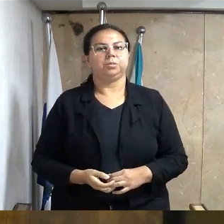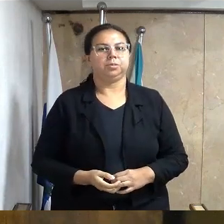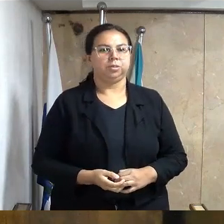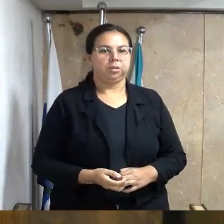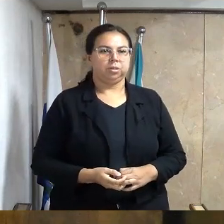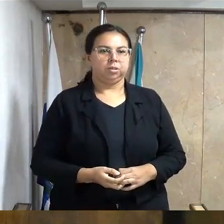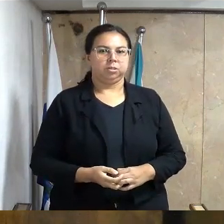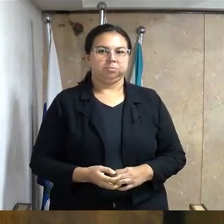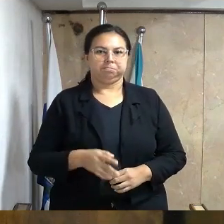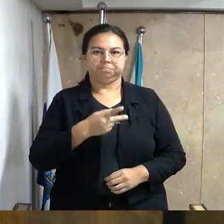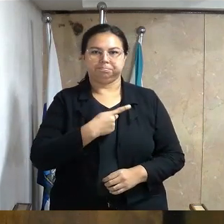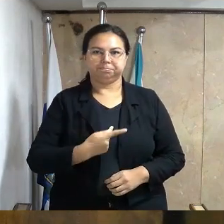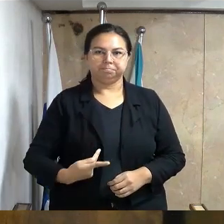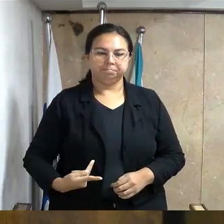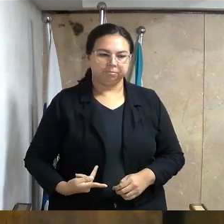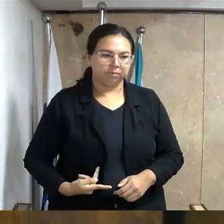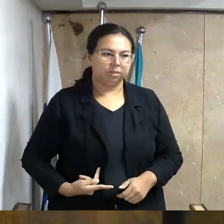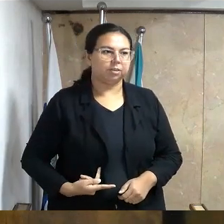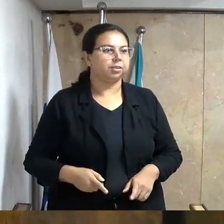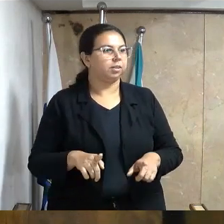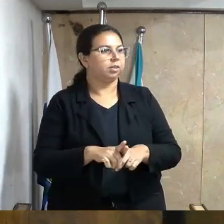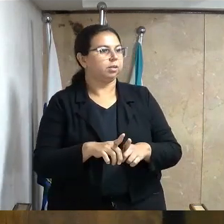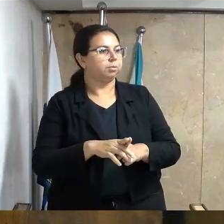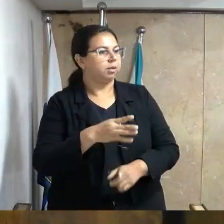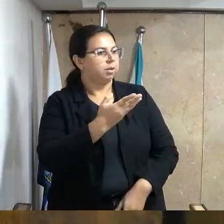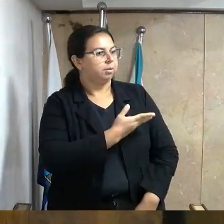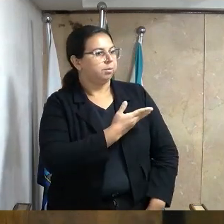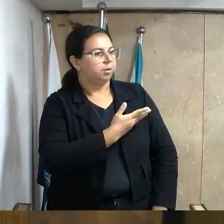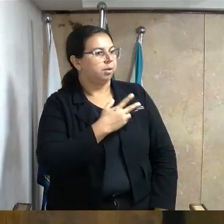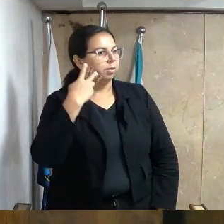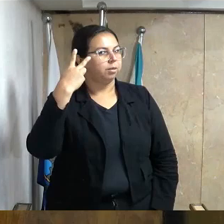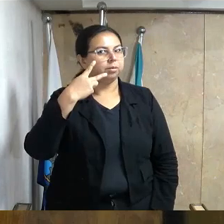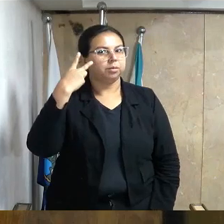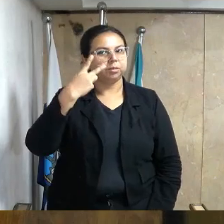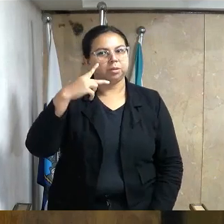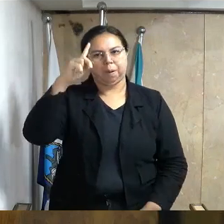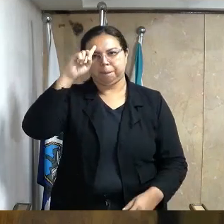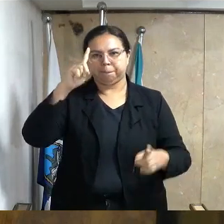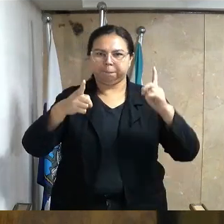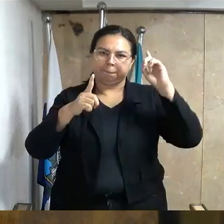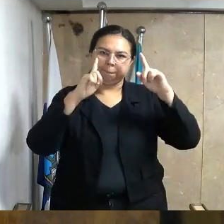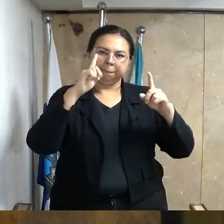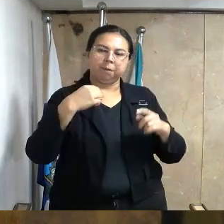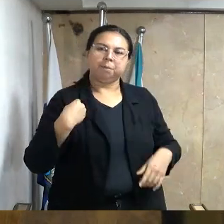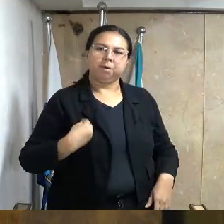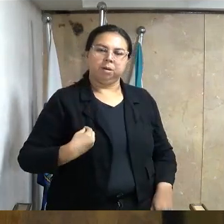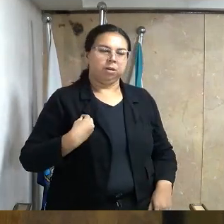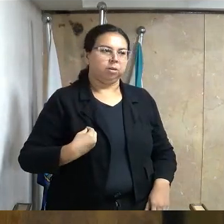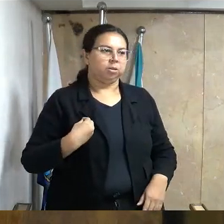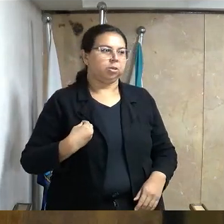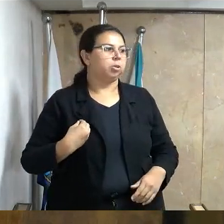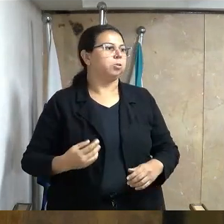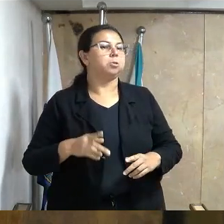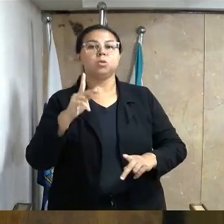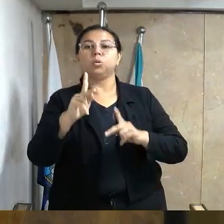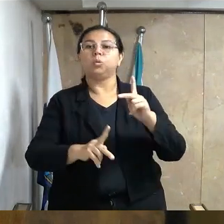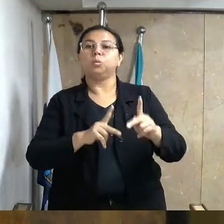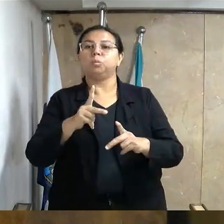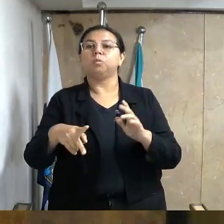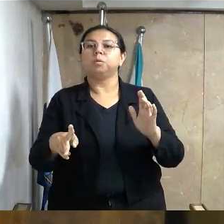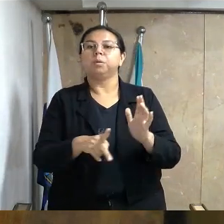Senhor presidente, nobres colegas vereadores, autoridades presentes e cidadãos do município de Duque de Caxias.